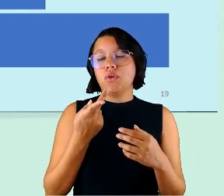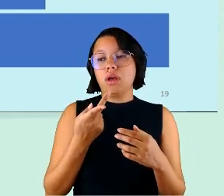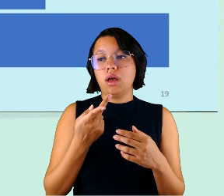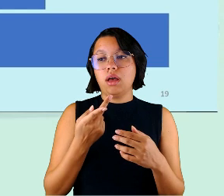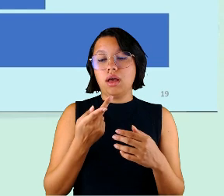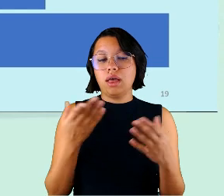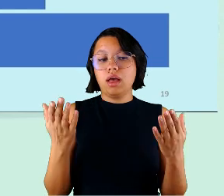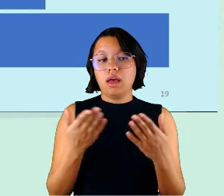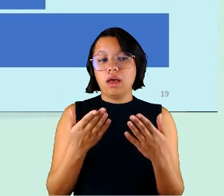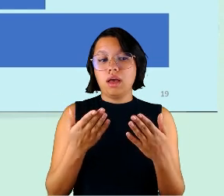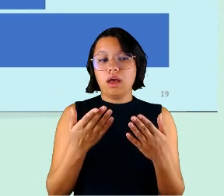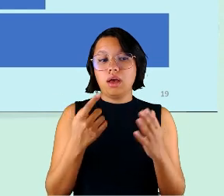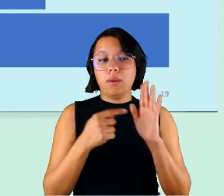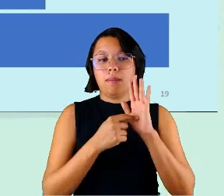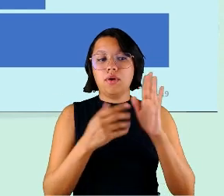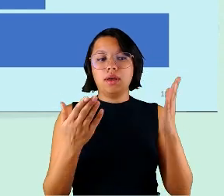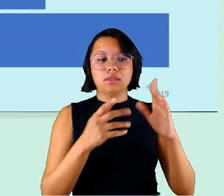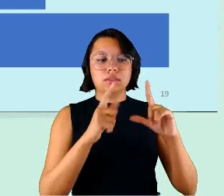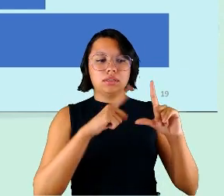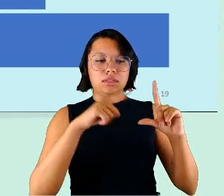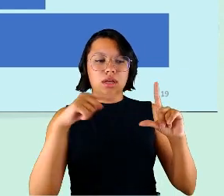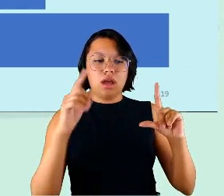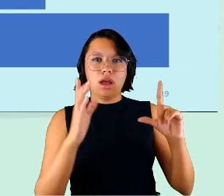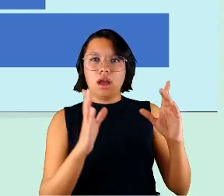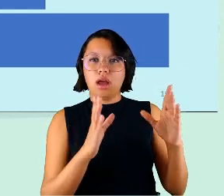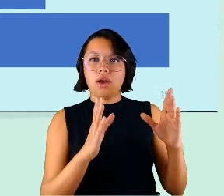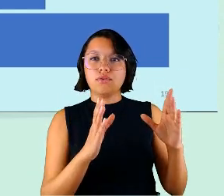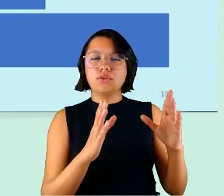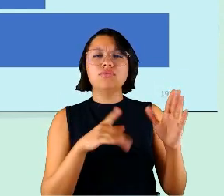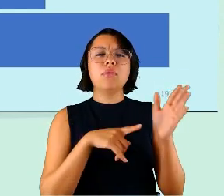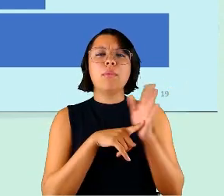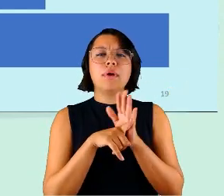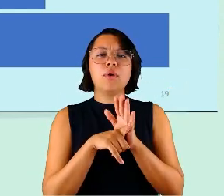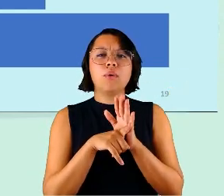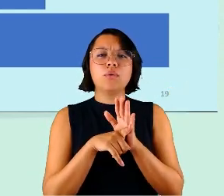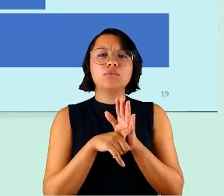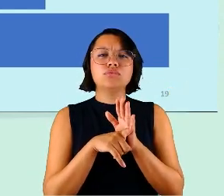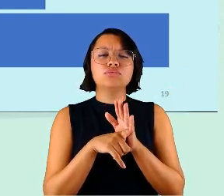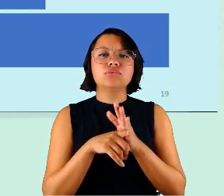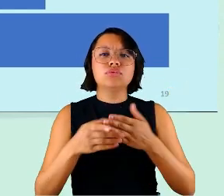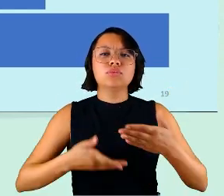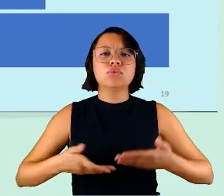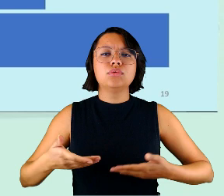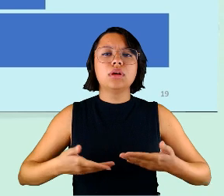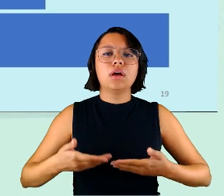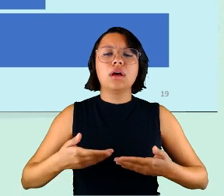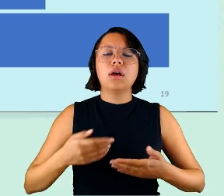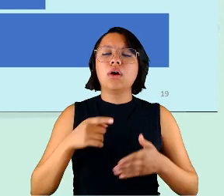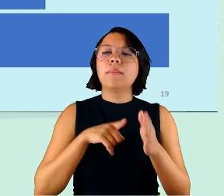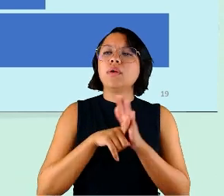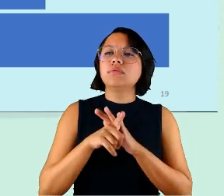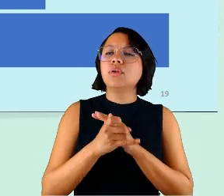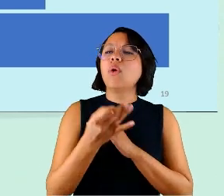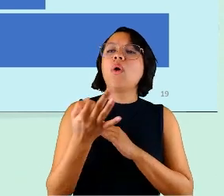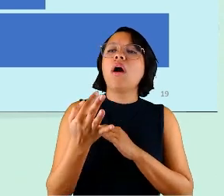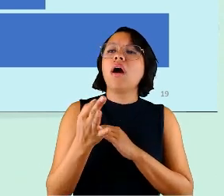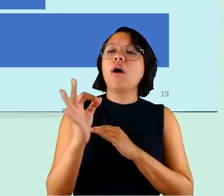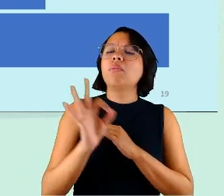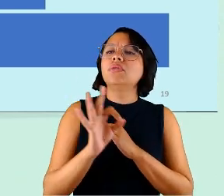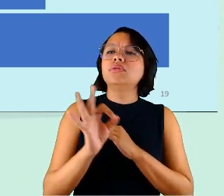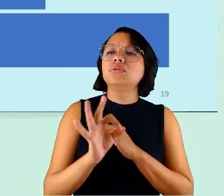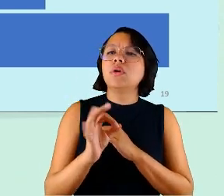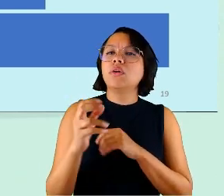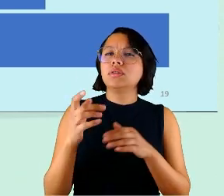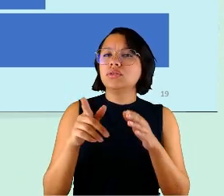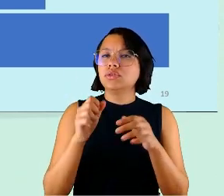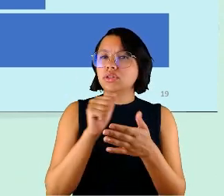gráfico porque a gente fez uma pergunta para o servidor perguntando ele qual o percentual das atividades que